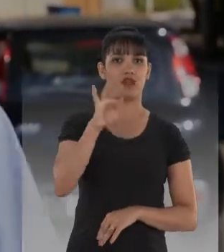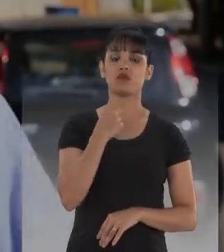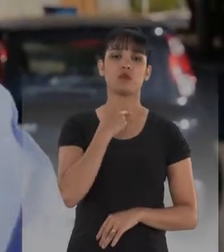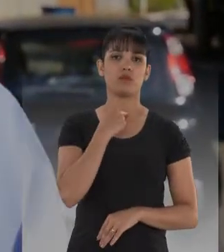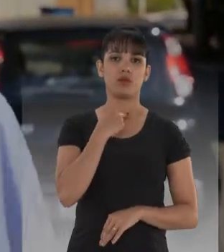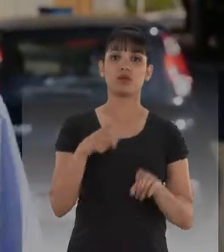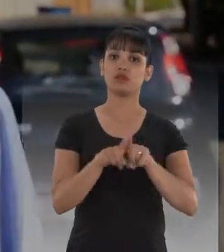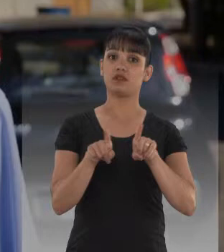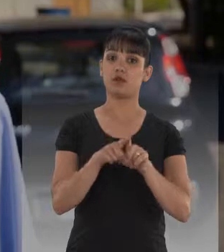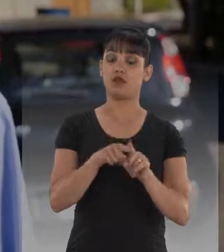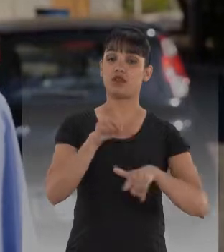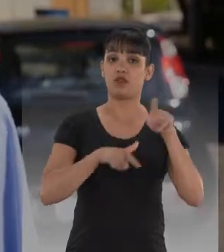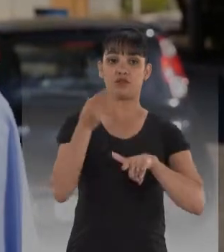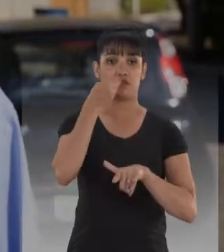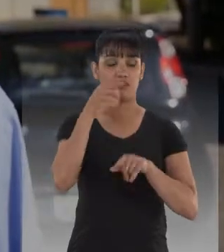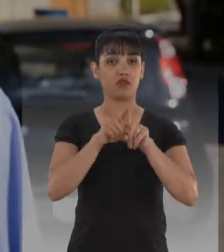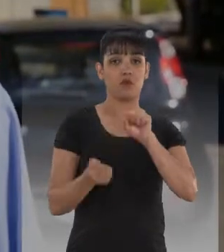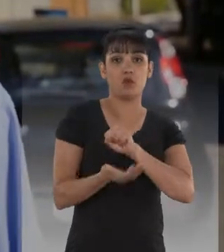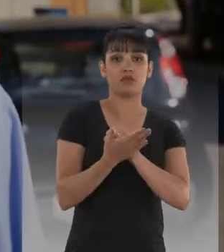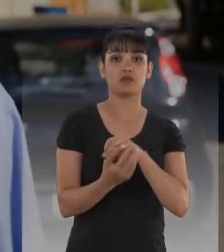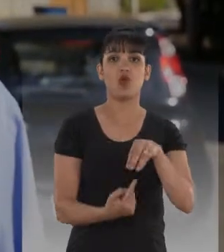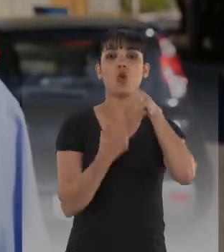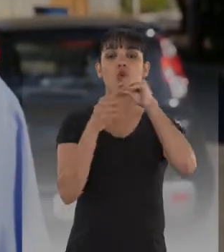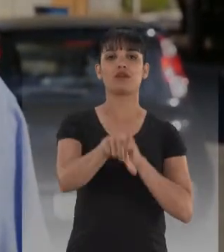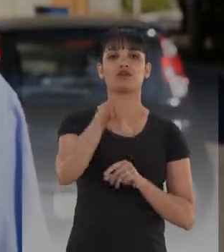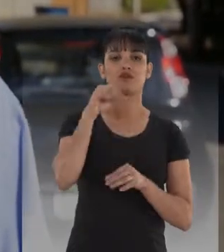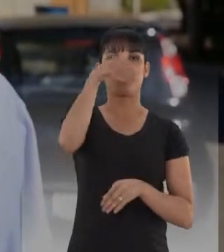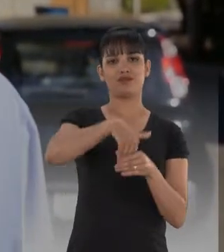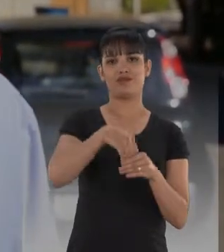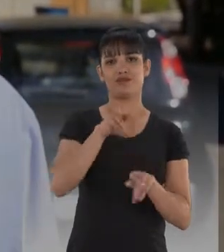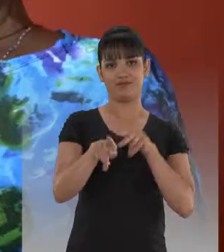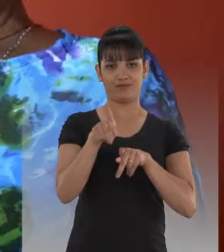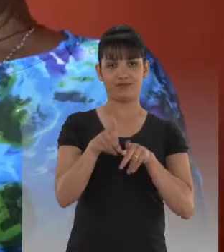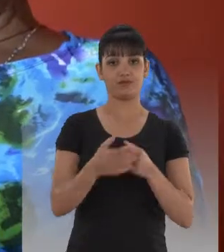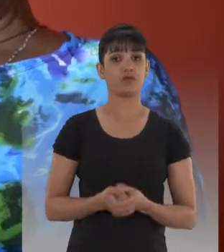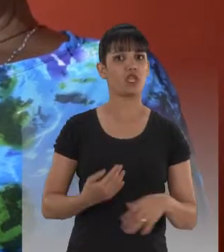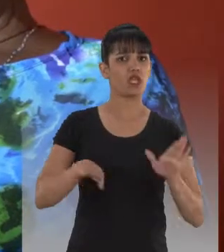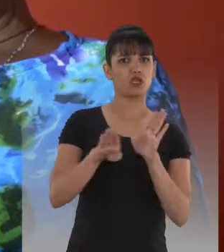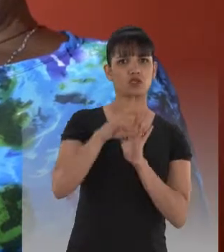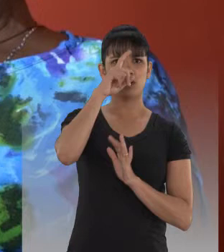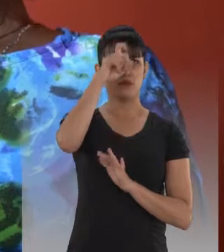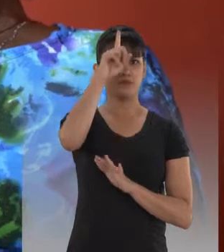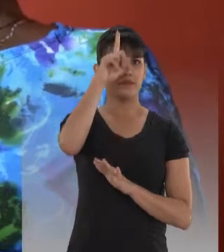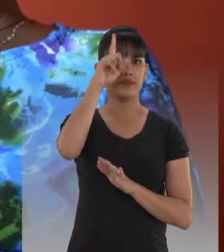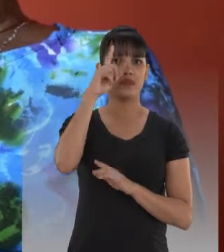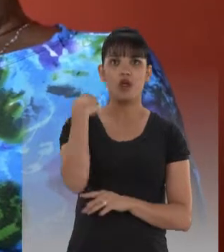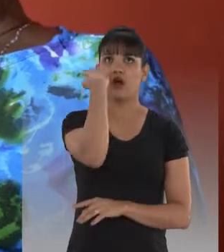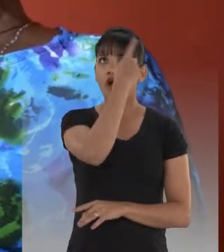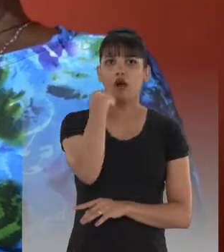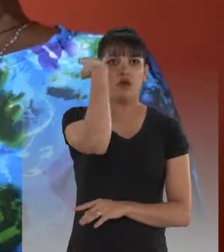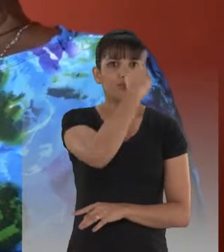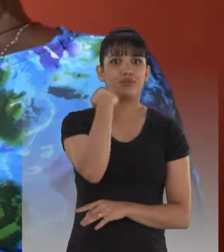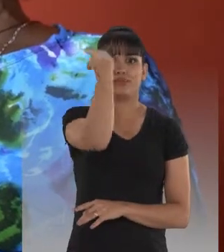ineficiência ou a corrupção sejam as únicas alternativas da nossa população na hora de votar. A gente chega no hospital, passa